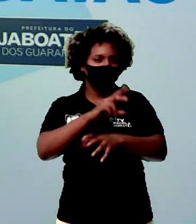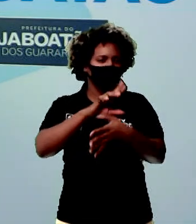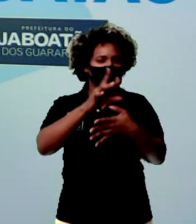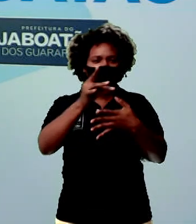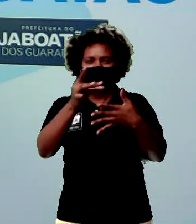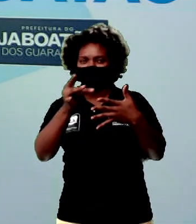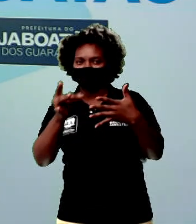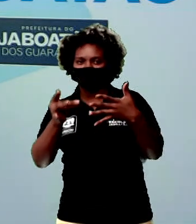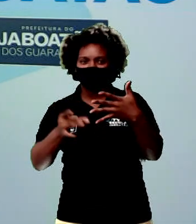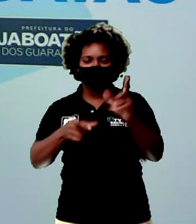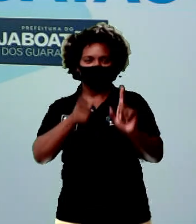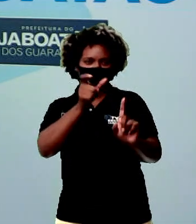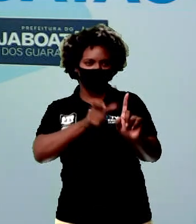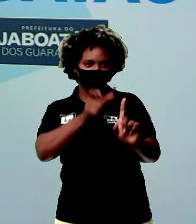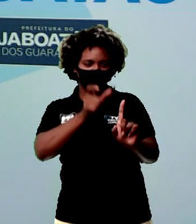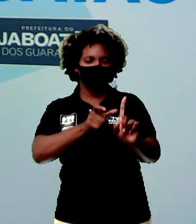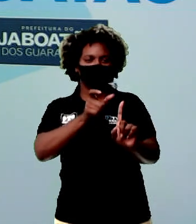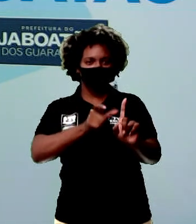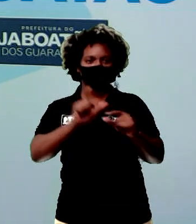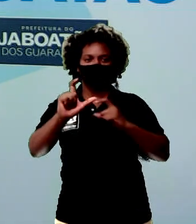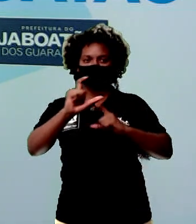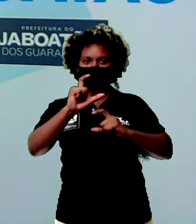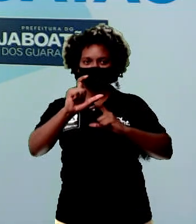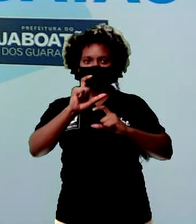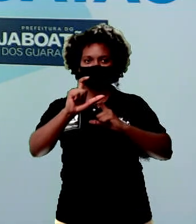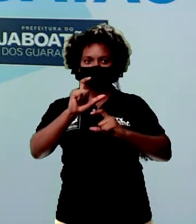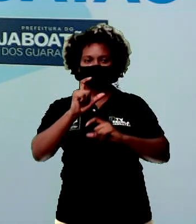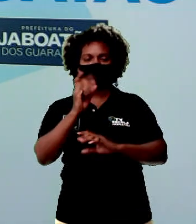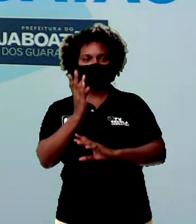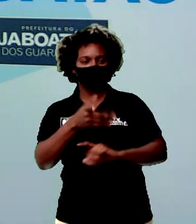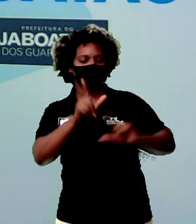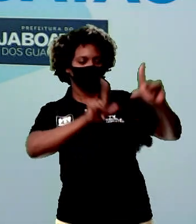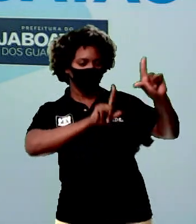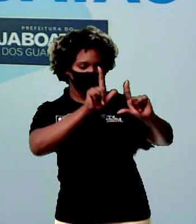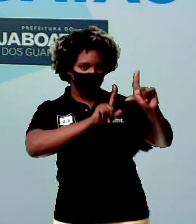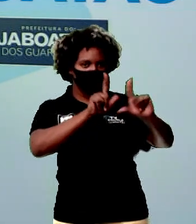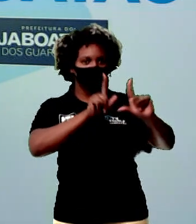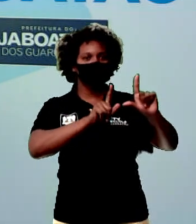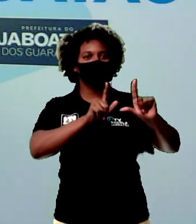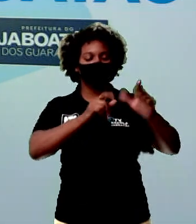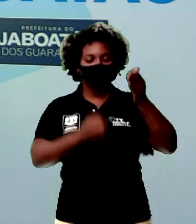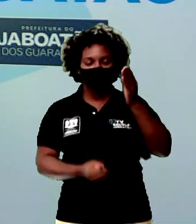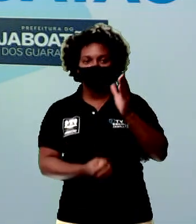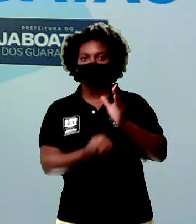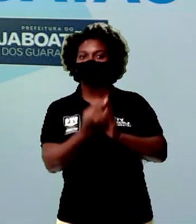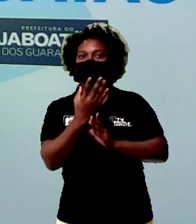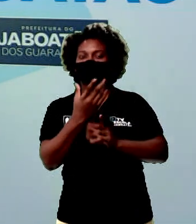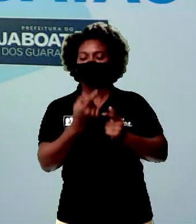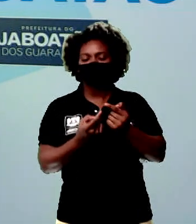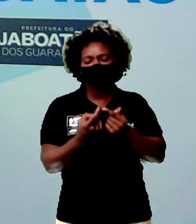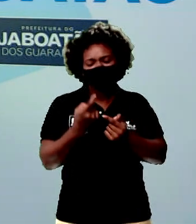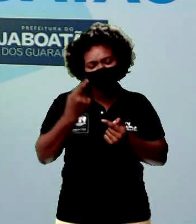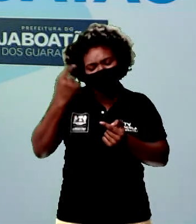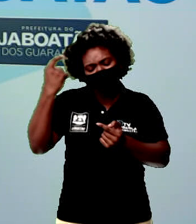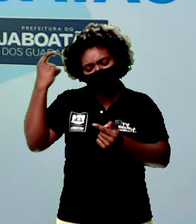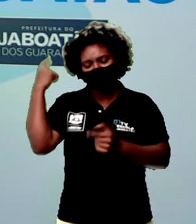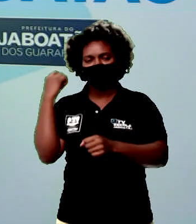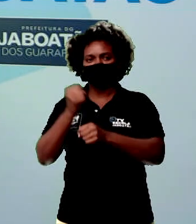Marvel. Todos esses personagens que nós vemos hoje na TV, eles, na verdade, surgiram há muito tempo